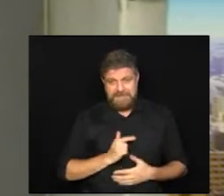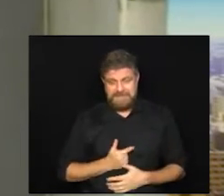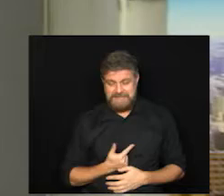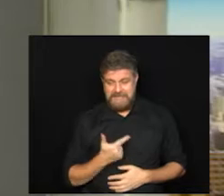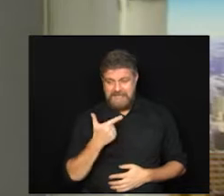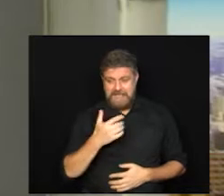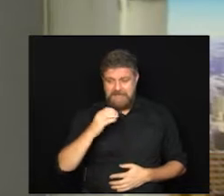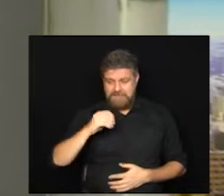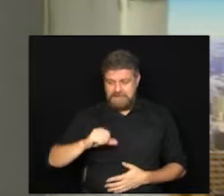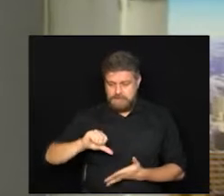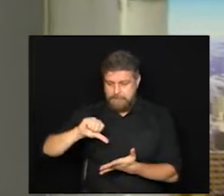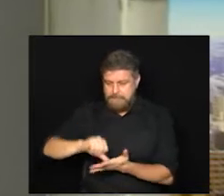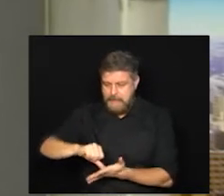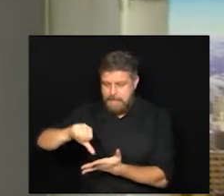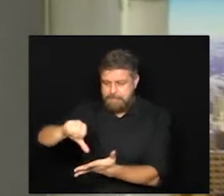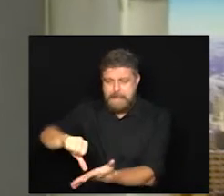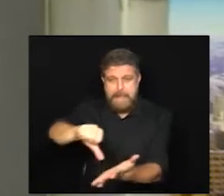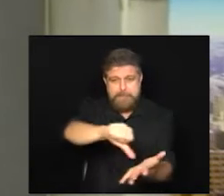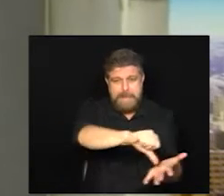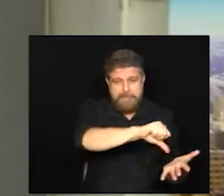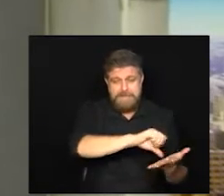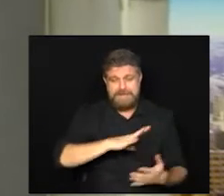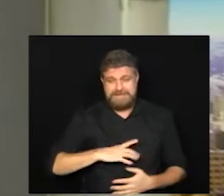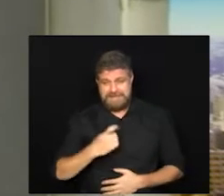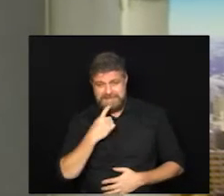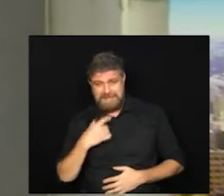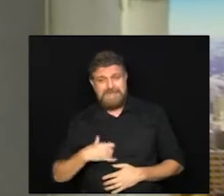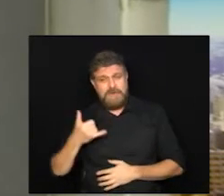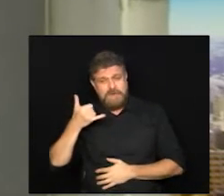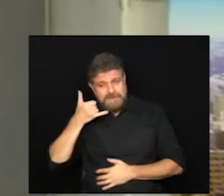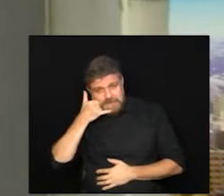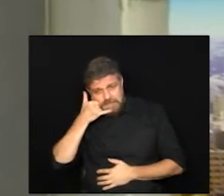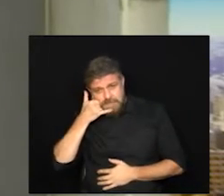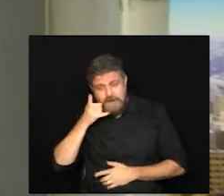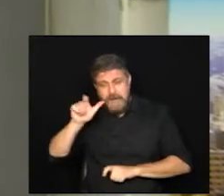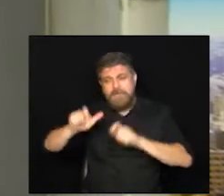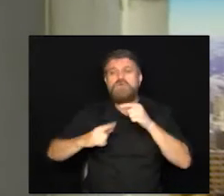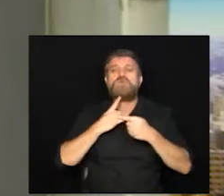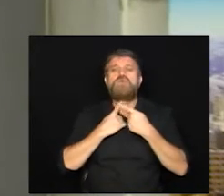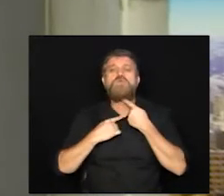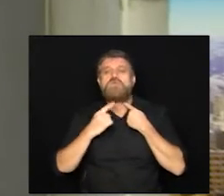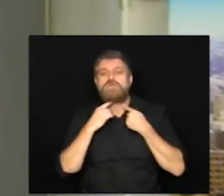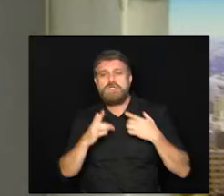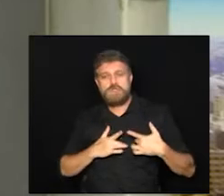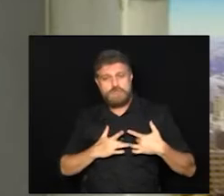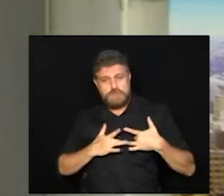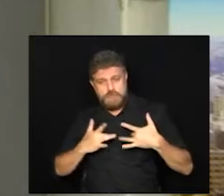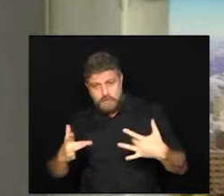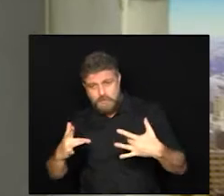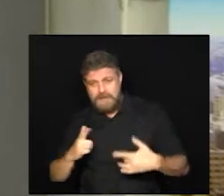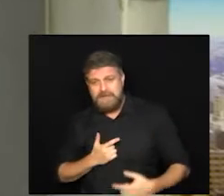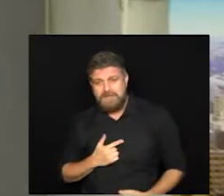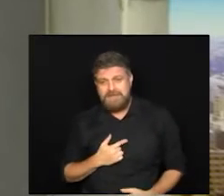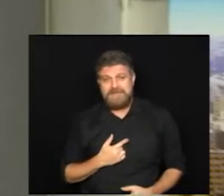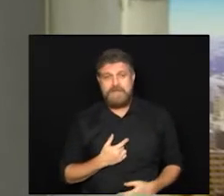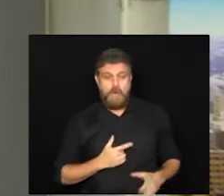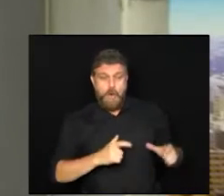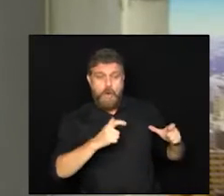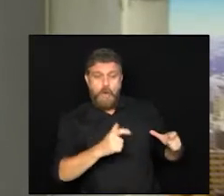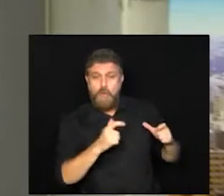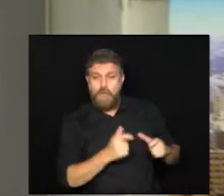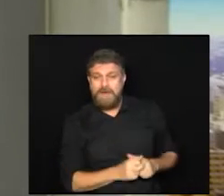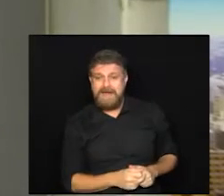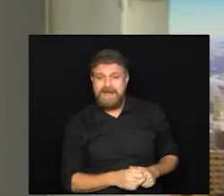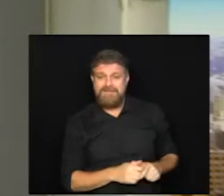cidade tem um telefone tem acesso para quem quer doar e nós vamos concentrar esses alimentos no banco de alimentos